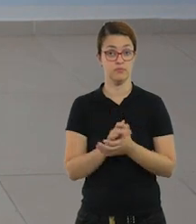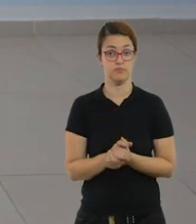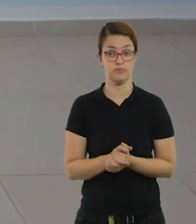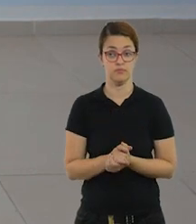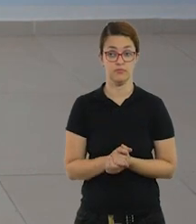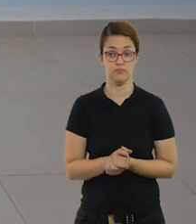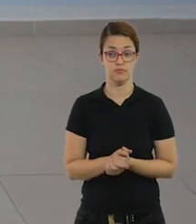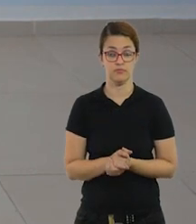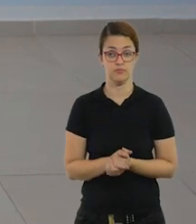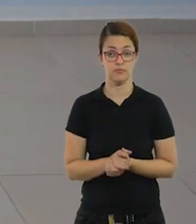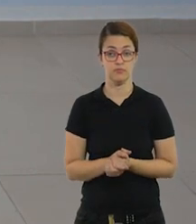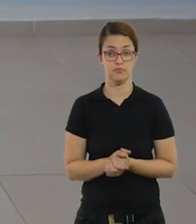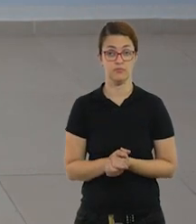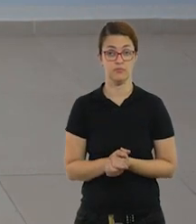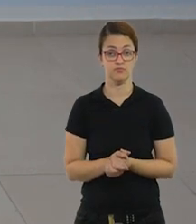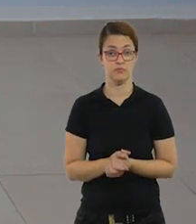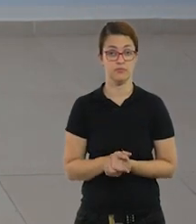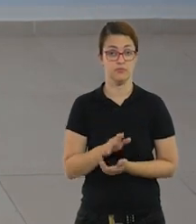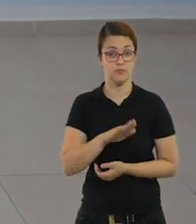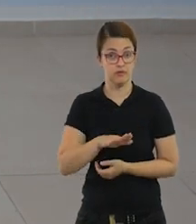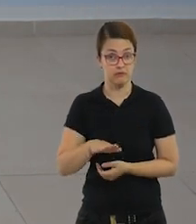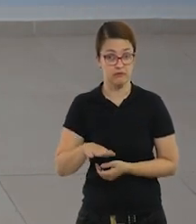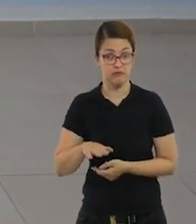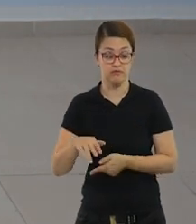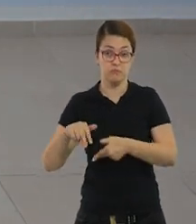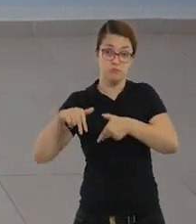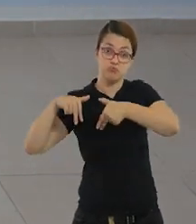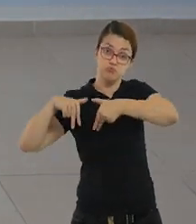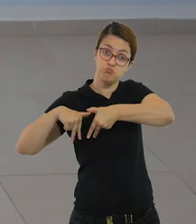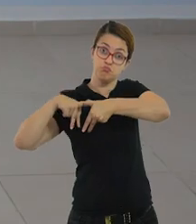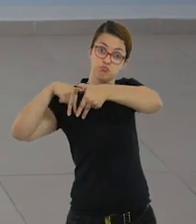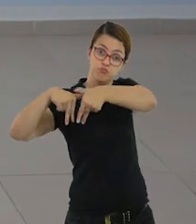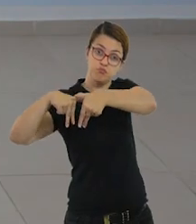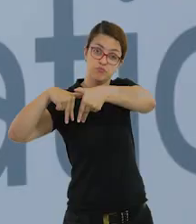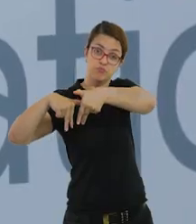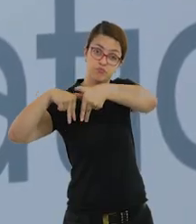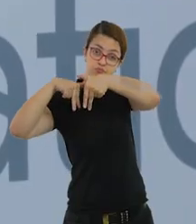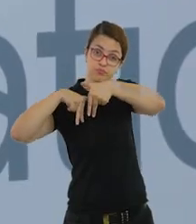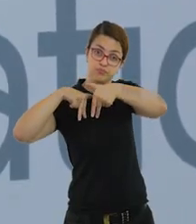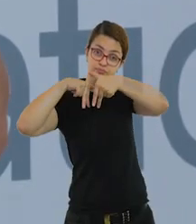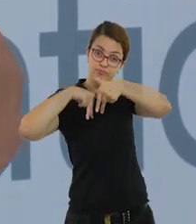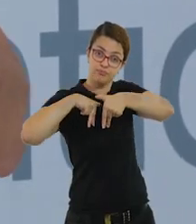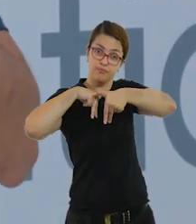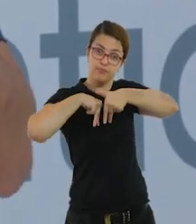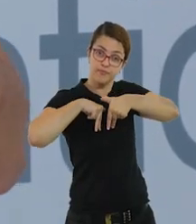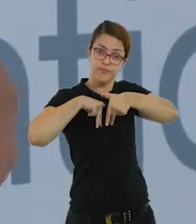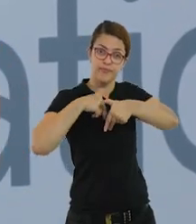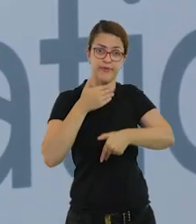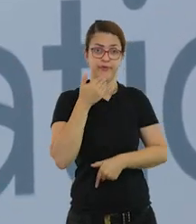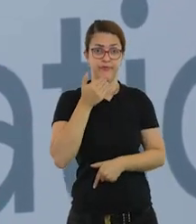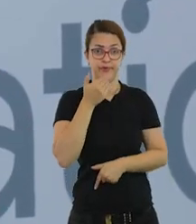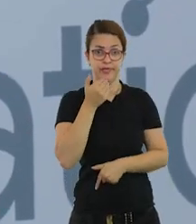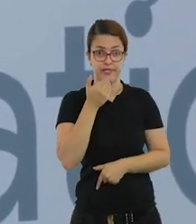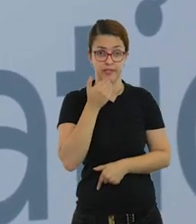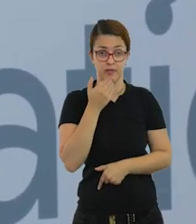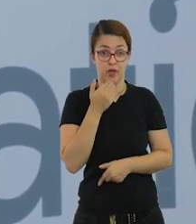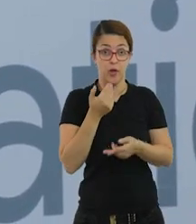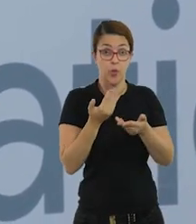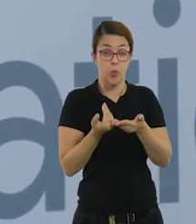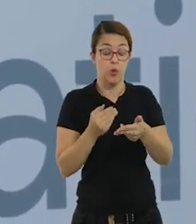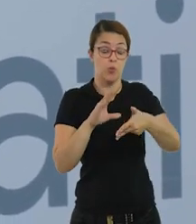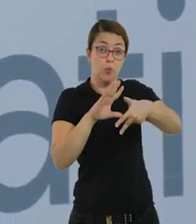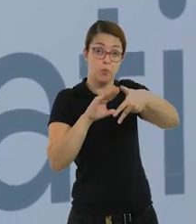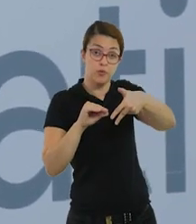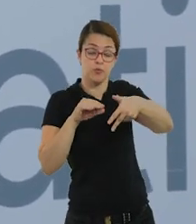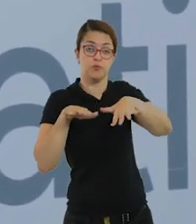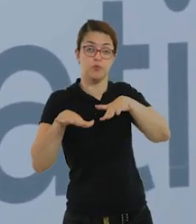Ok? Nessa parte, a criança ou a pessoa que está atrás, ela consegue fazer e fica mais fácil para ela que